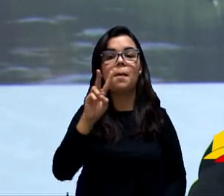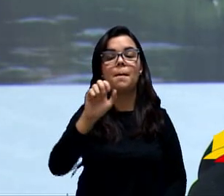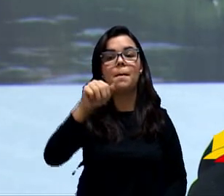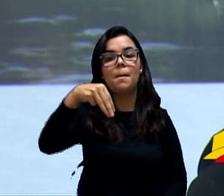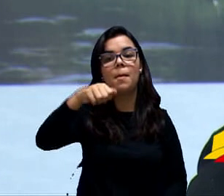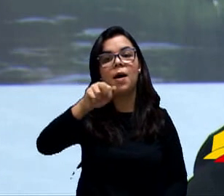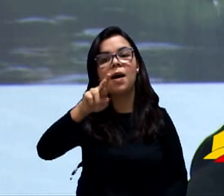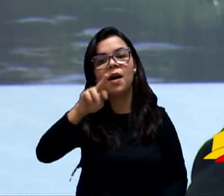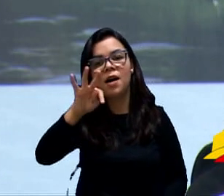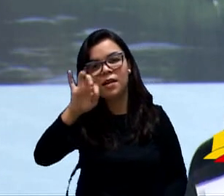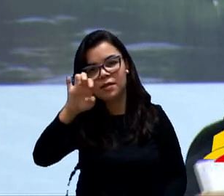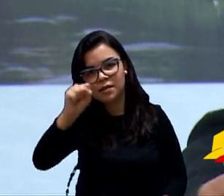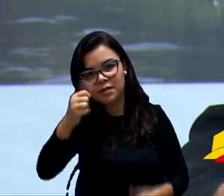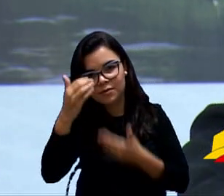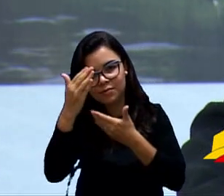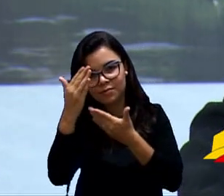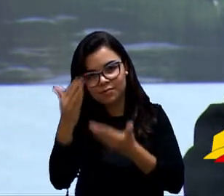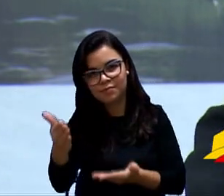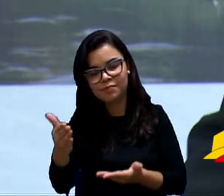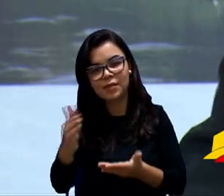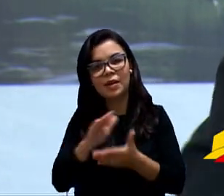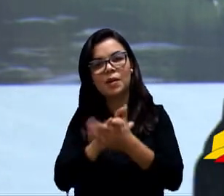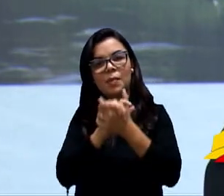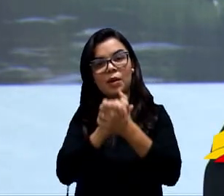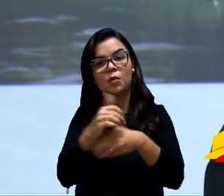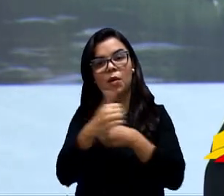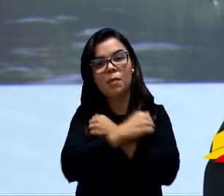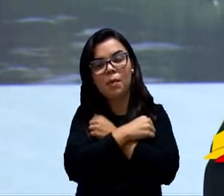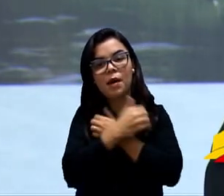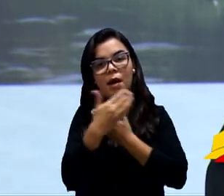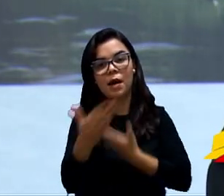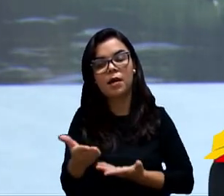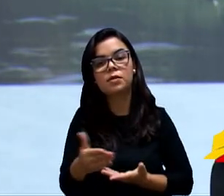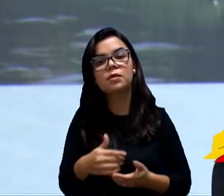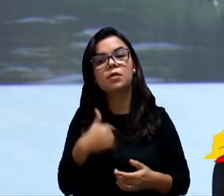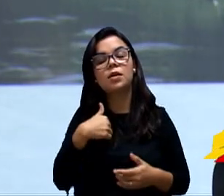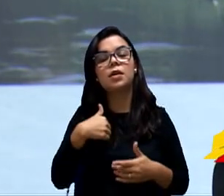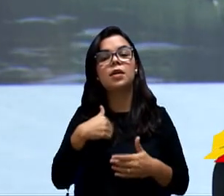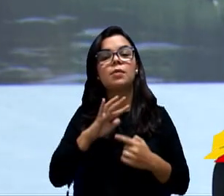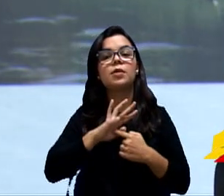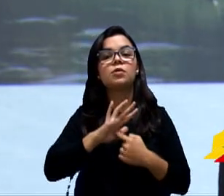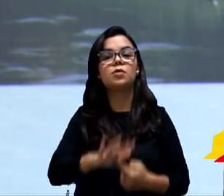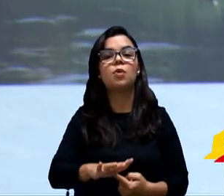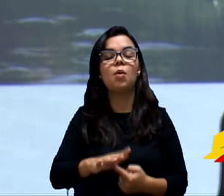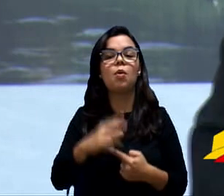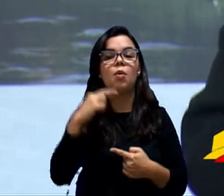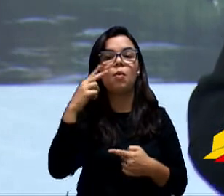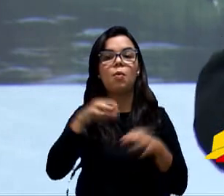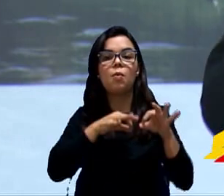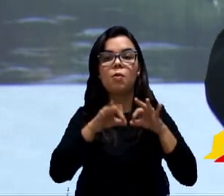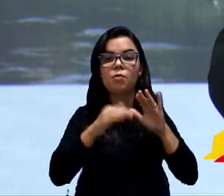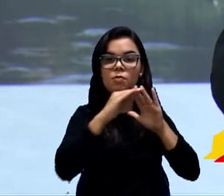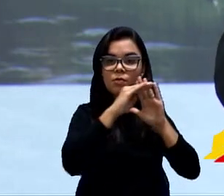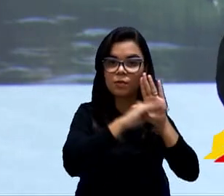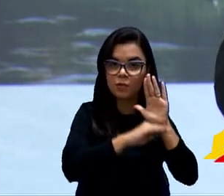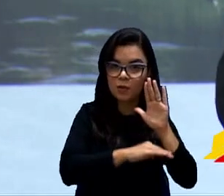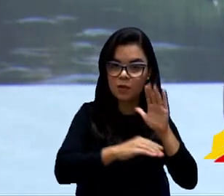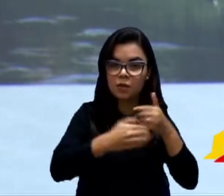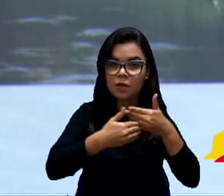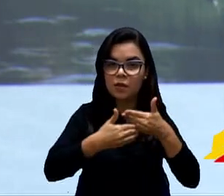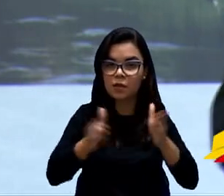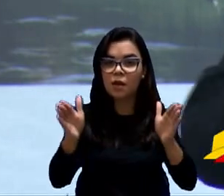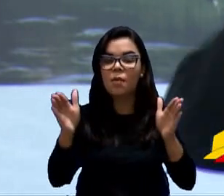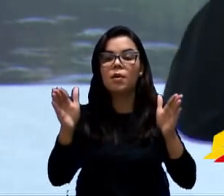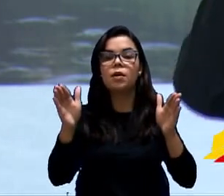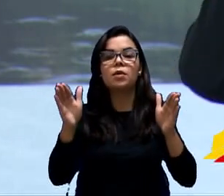semana. O vereador apresentou um projeto de lei, senhor presidente, reabrindo o